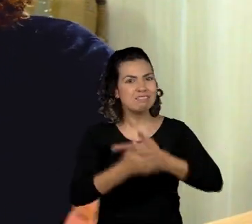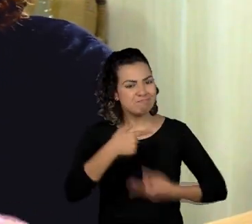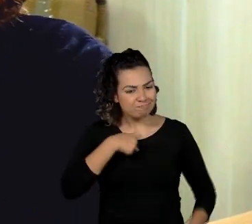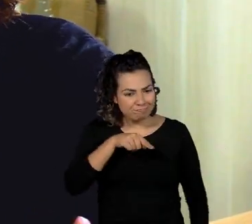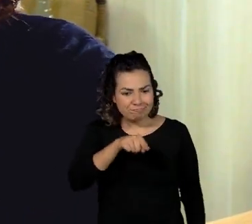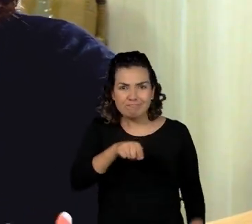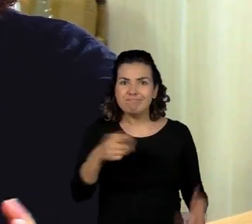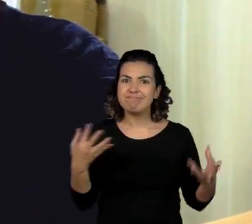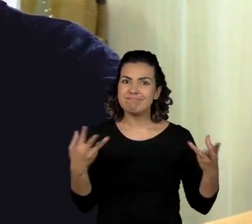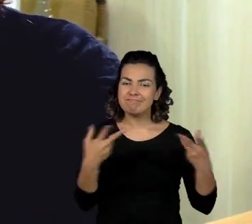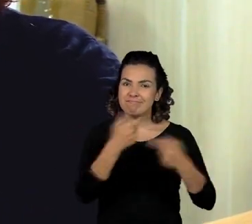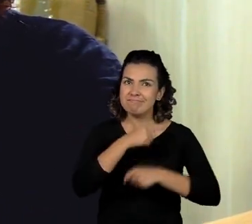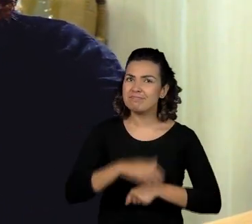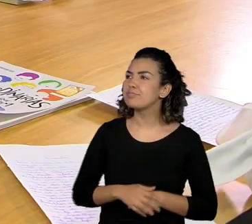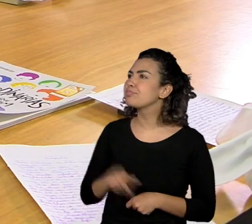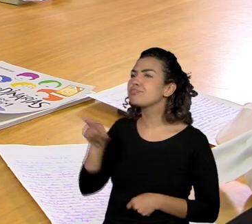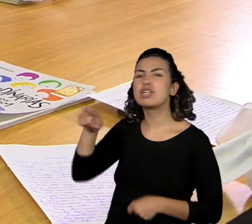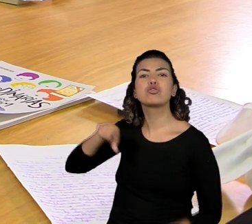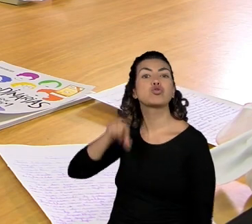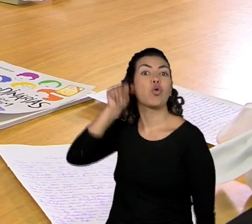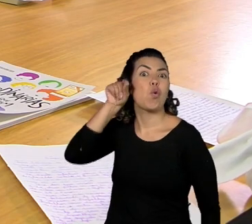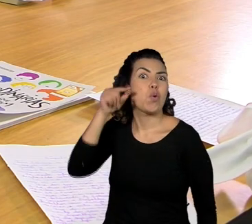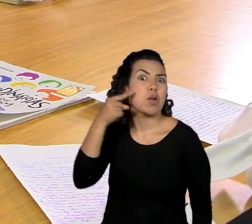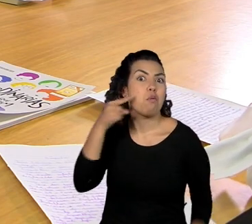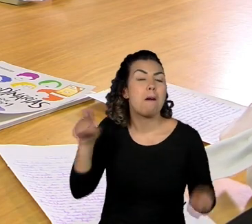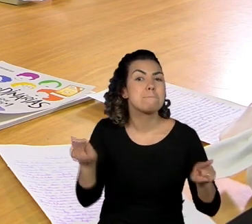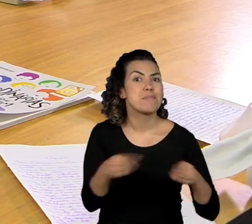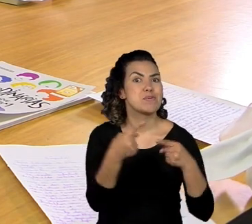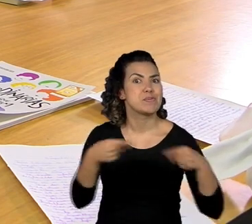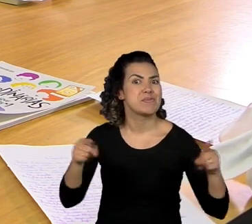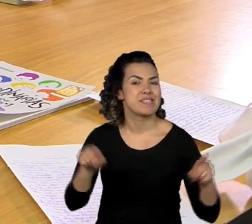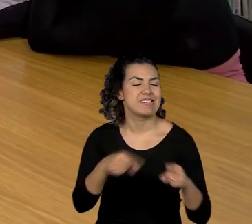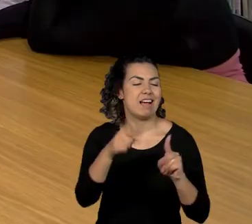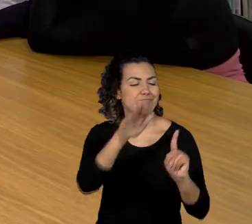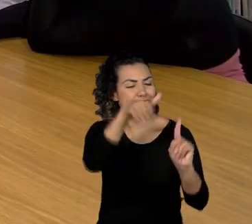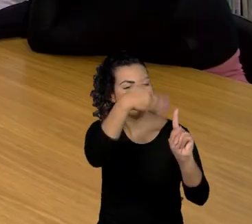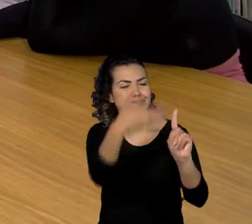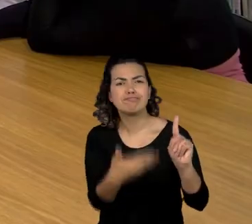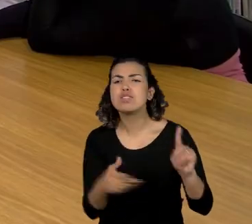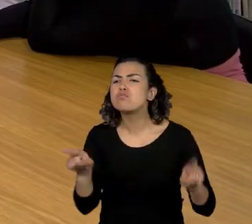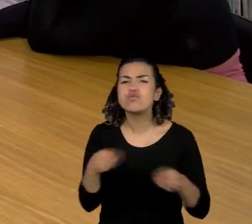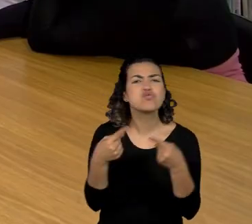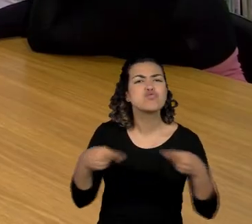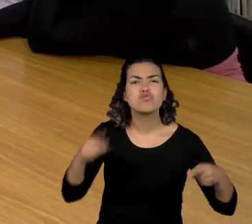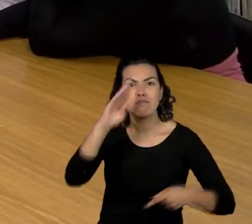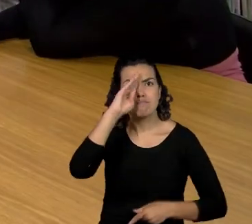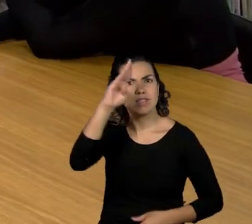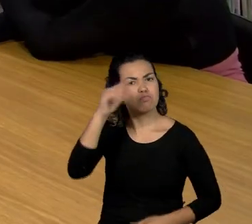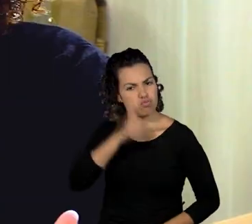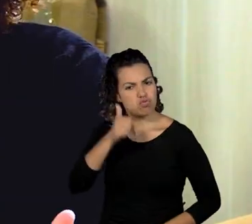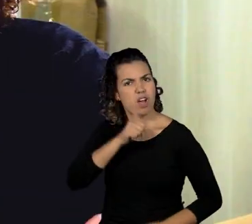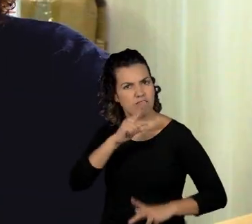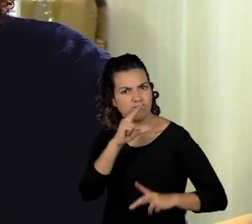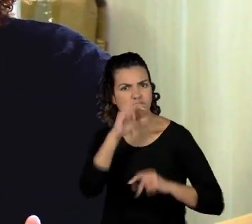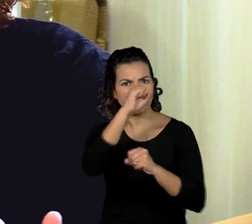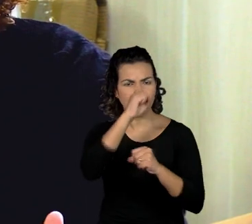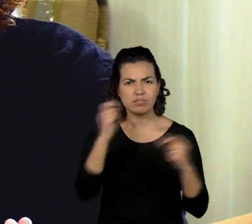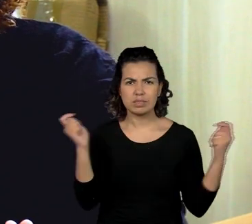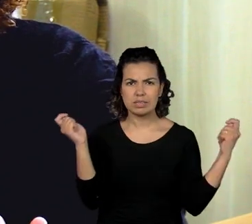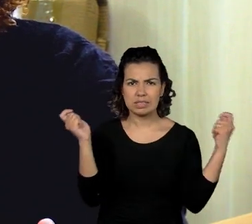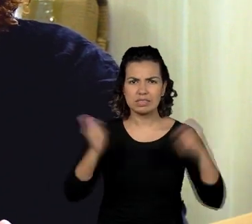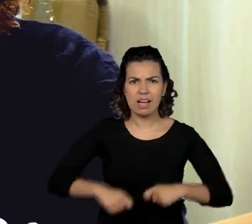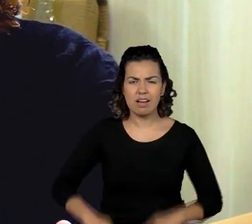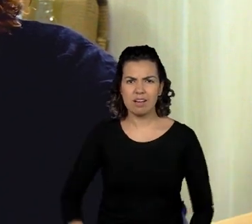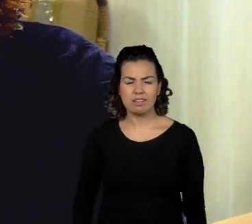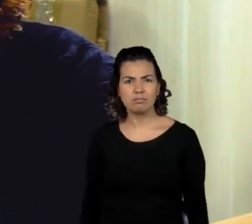Laura escolheu uma canção no dia da homenagem, que reforça a força e a beleza das mulheres. Um